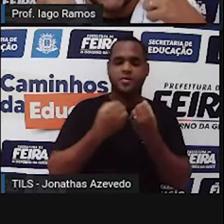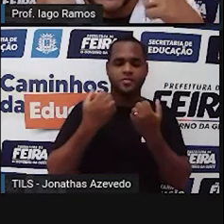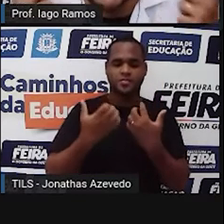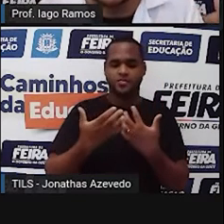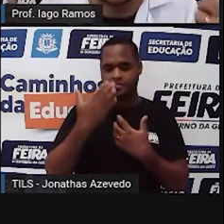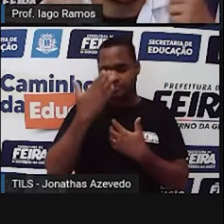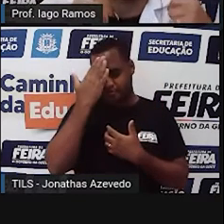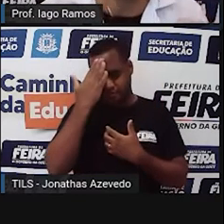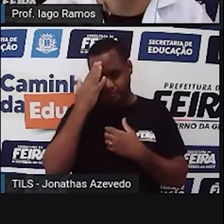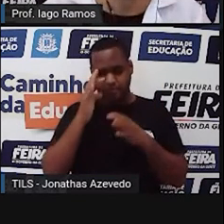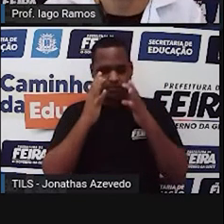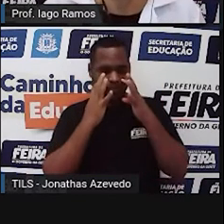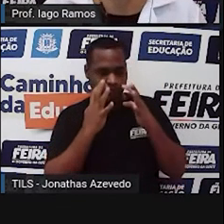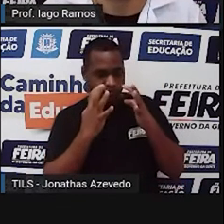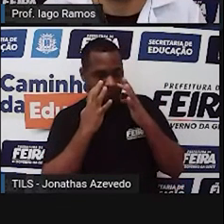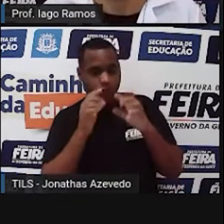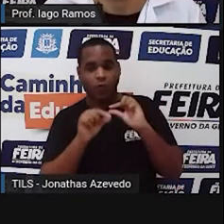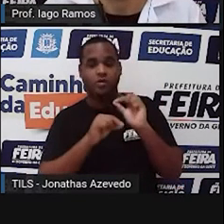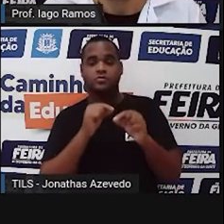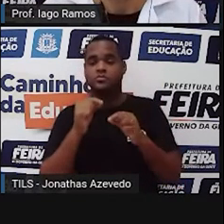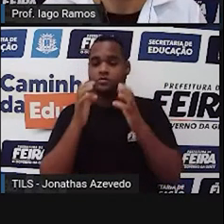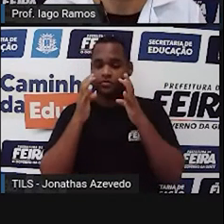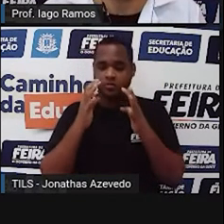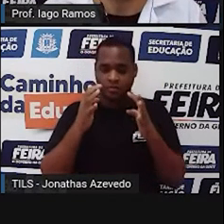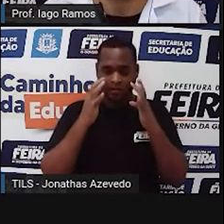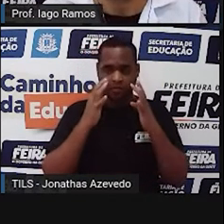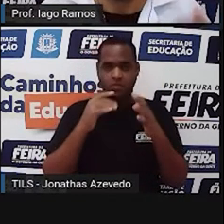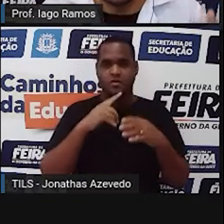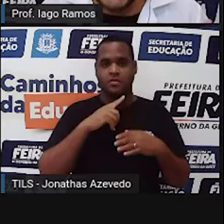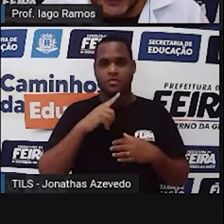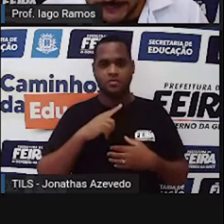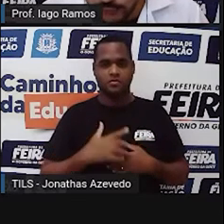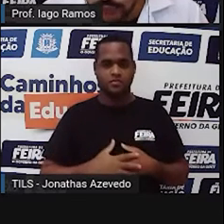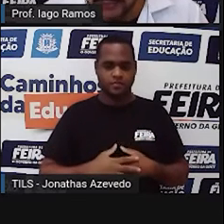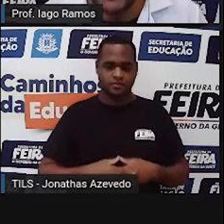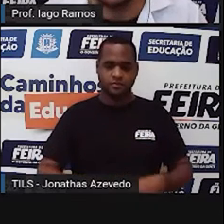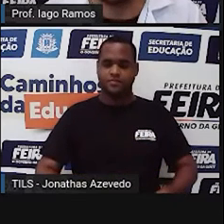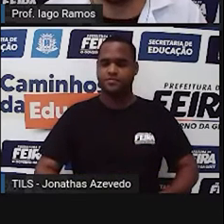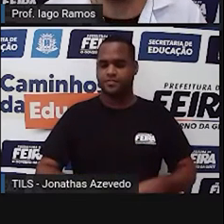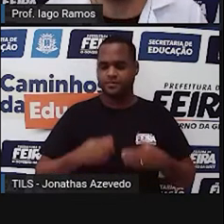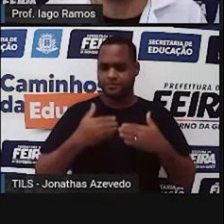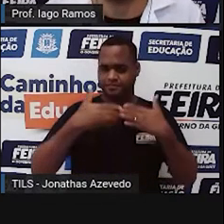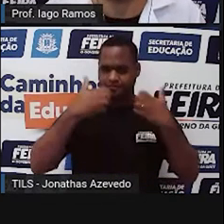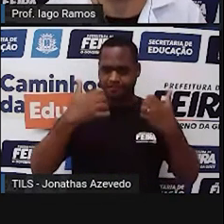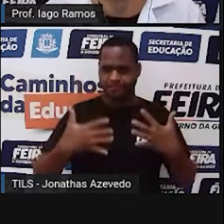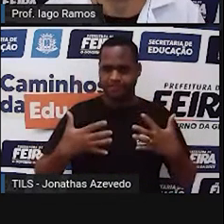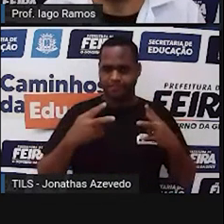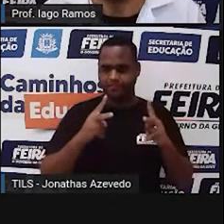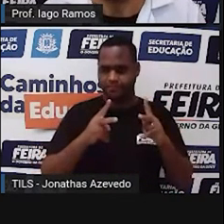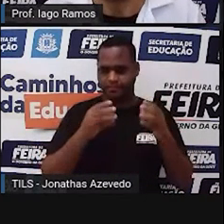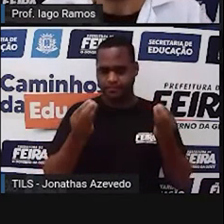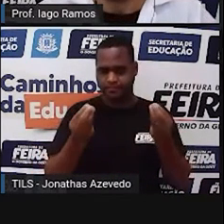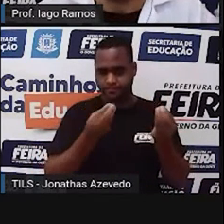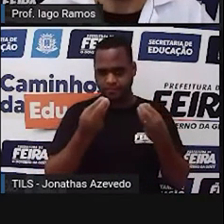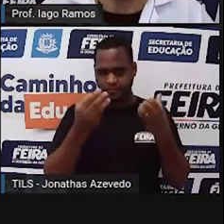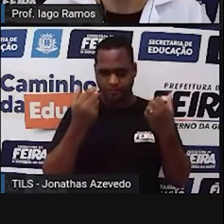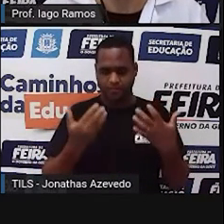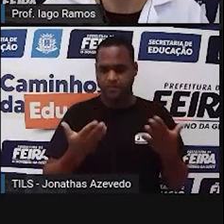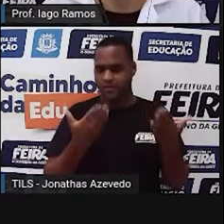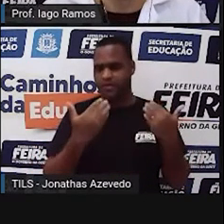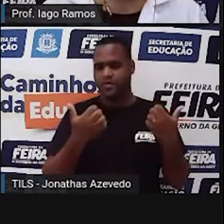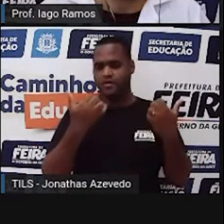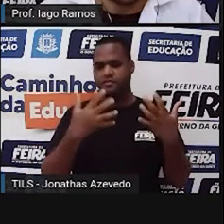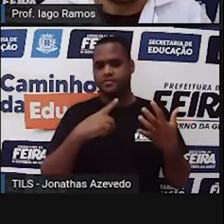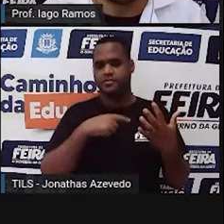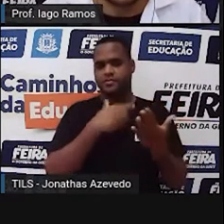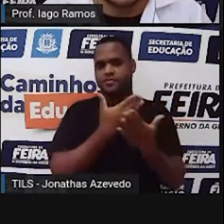precisa ter mais atenção ou menos atenção. Tá bom? Seguindo, vem comigo, né? O que é que a